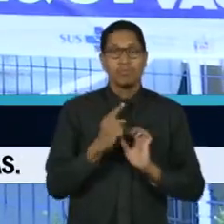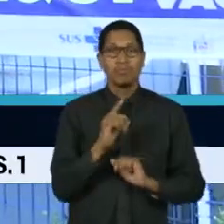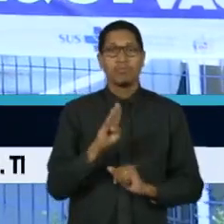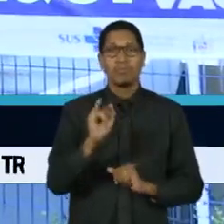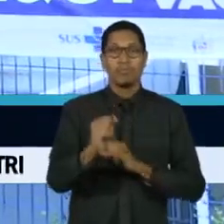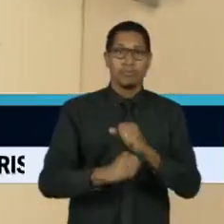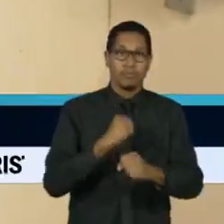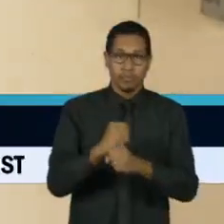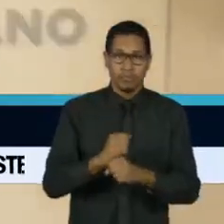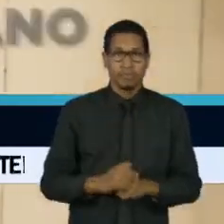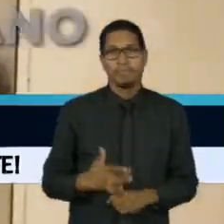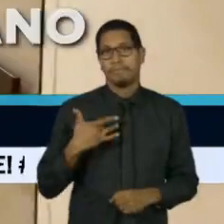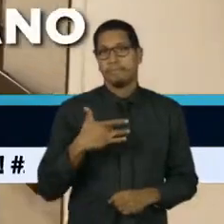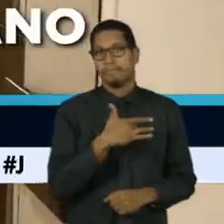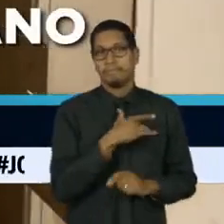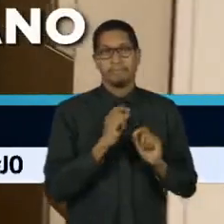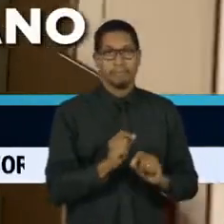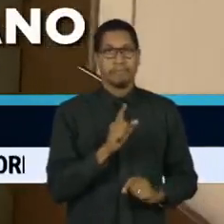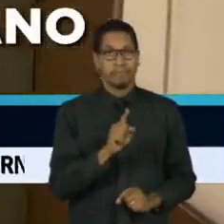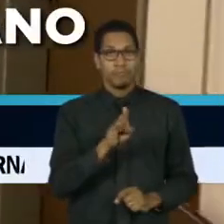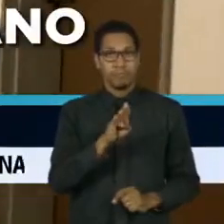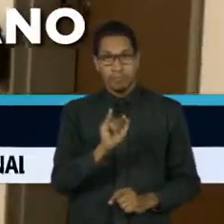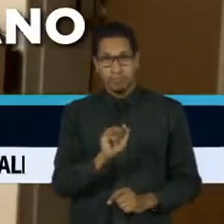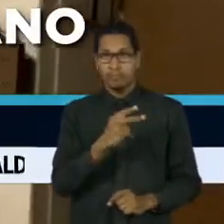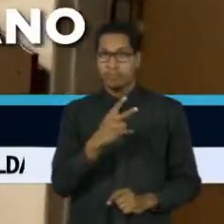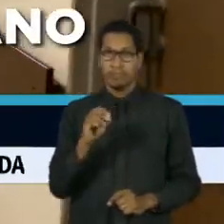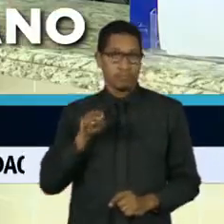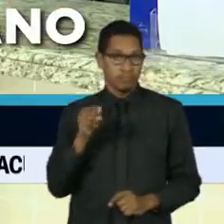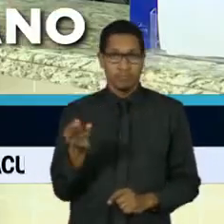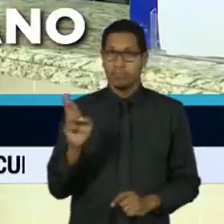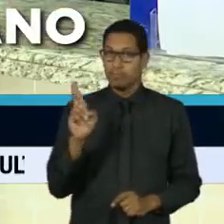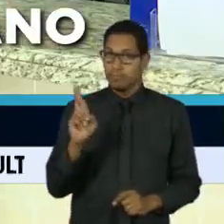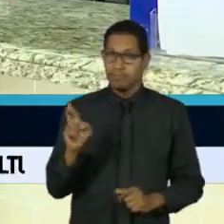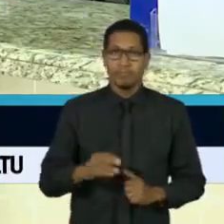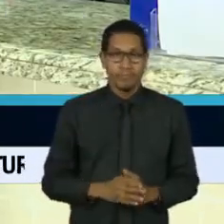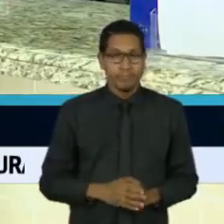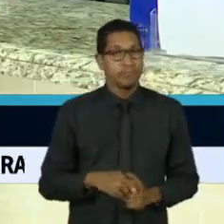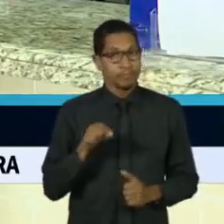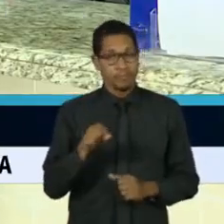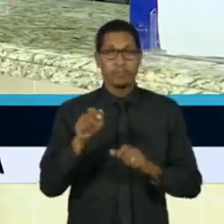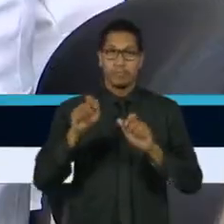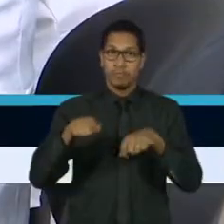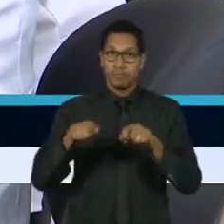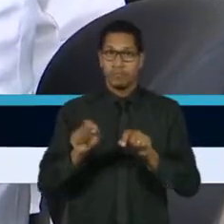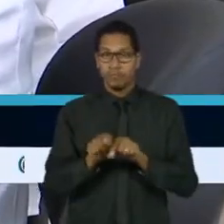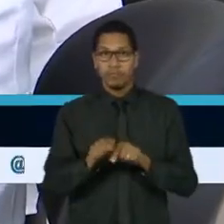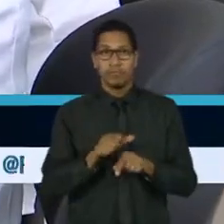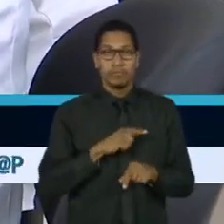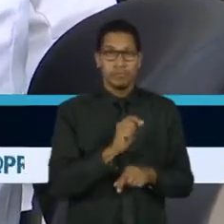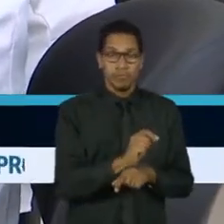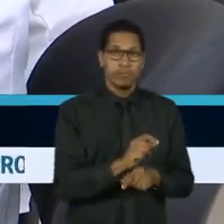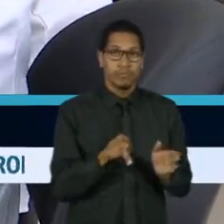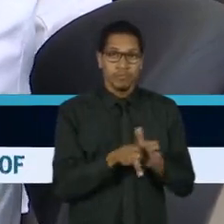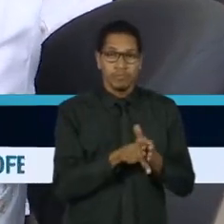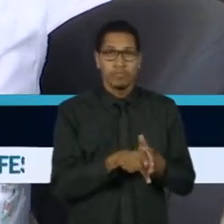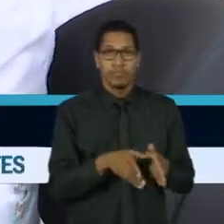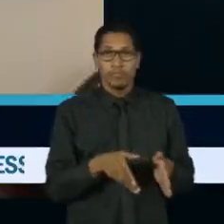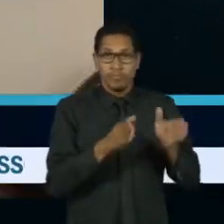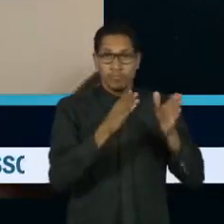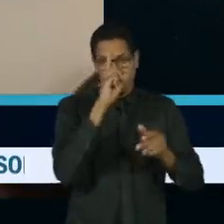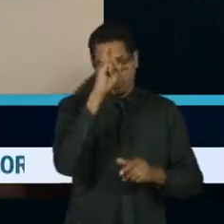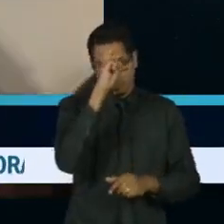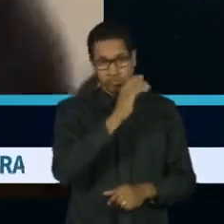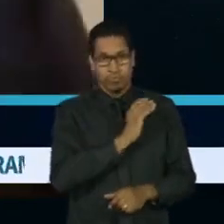saúde, o impacto é estimado em 1 bilhão e 200 milhões de reais, o suficiente para custear o Instituto do Coração por dois anos.